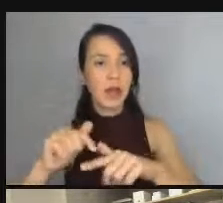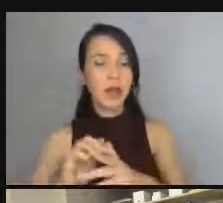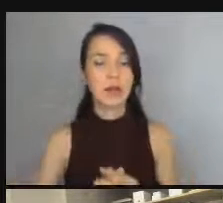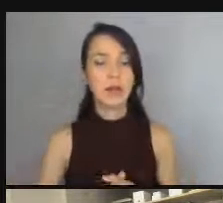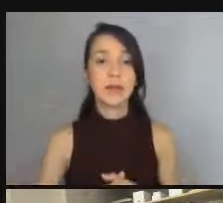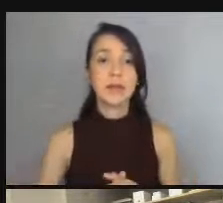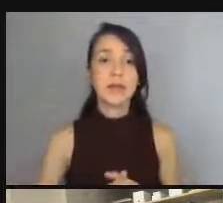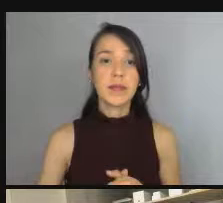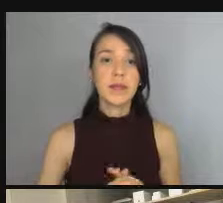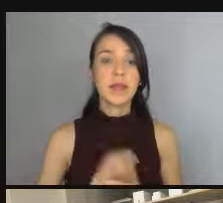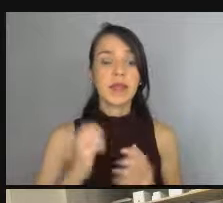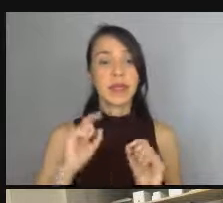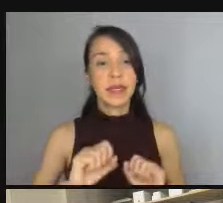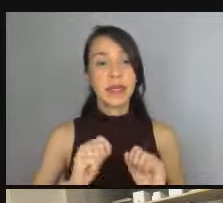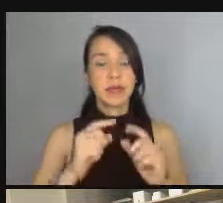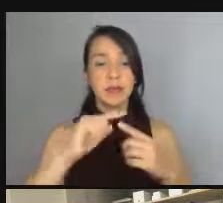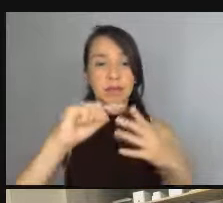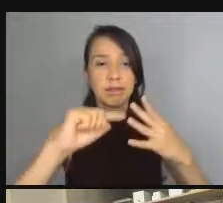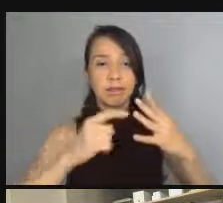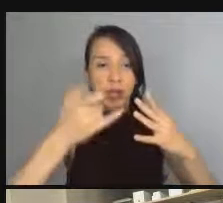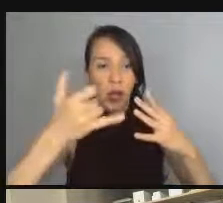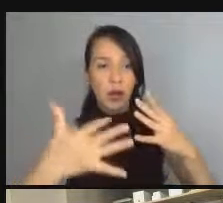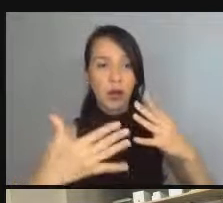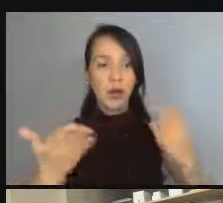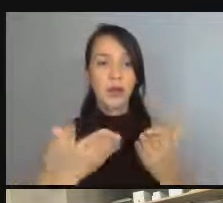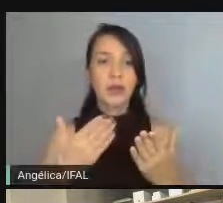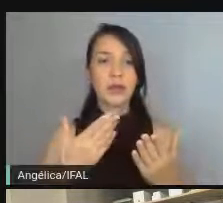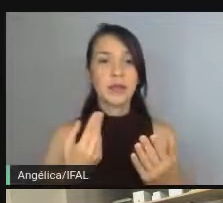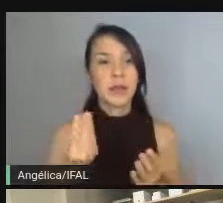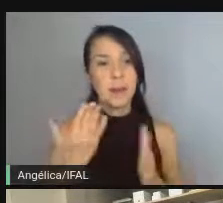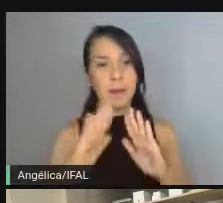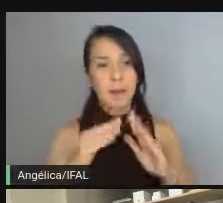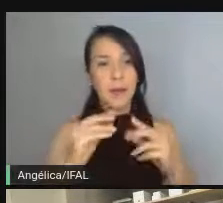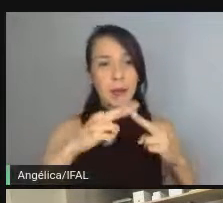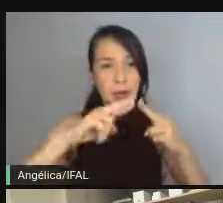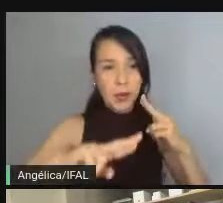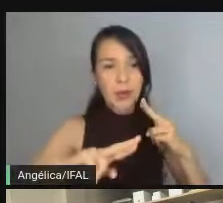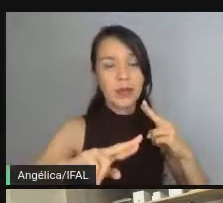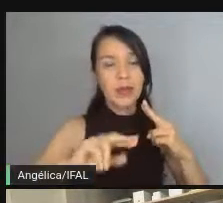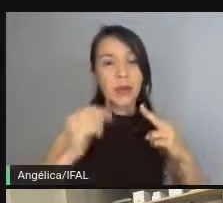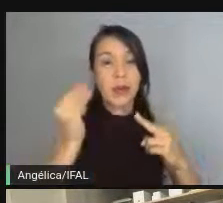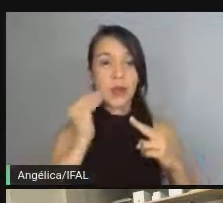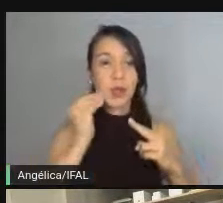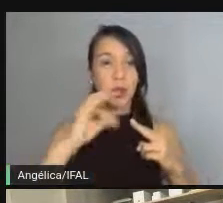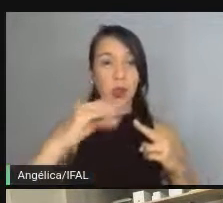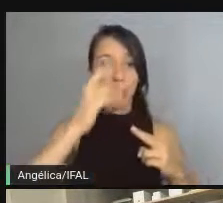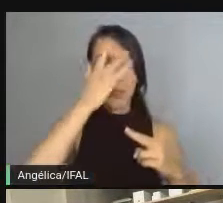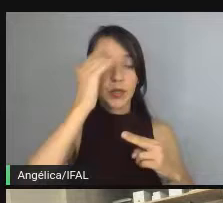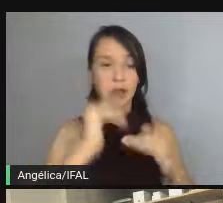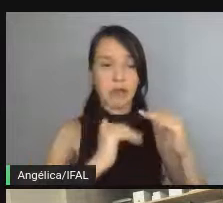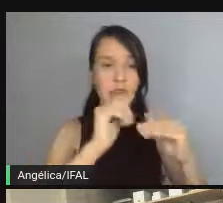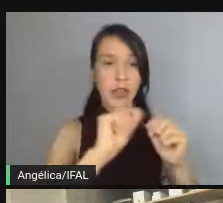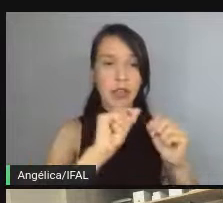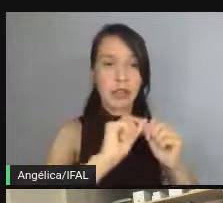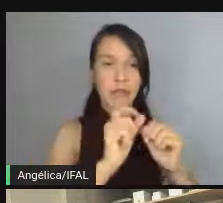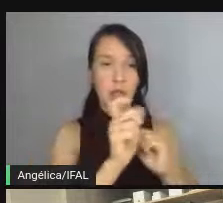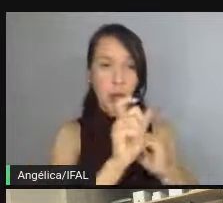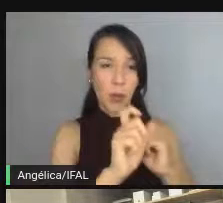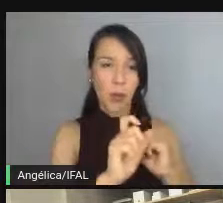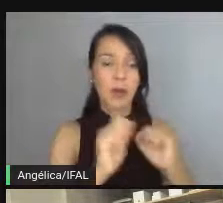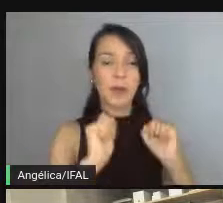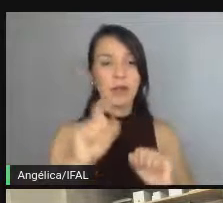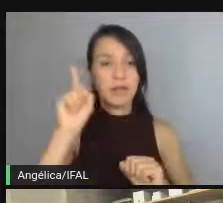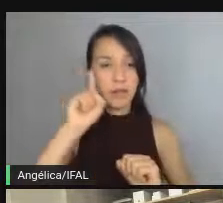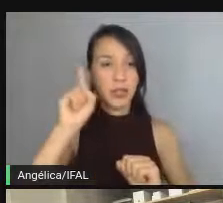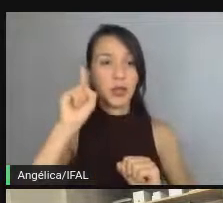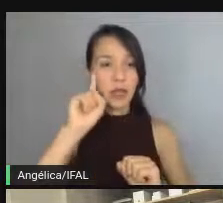E eu vou trazer hoje um tipo de solução que todo desenvolvedor pode e deveria fazer no seu dia a